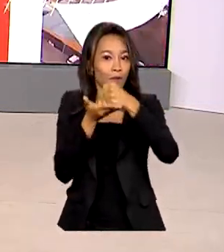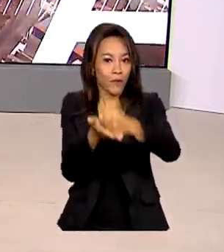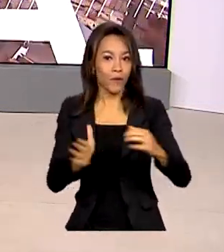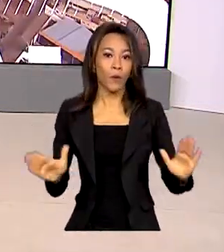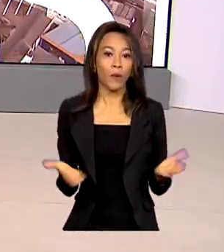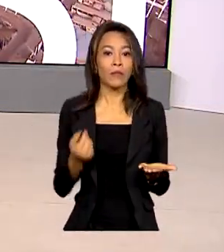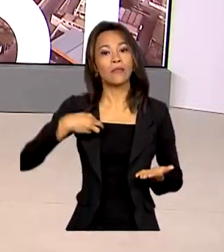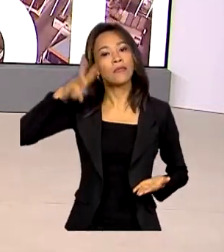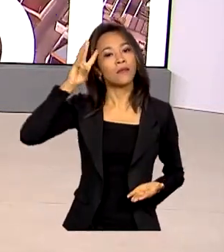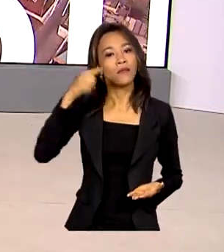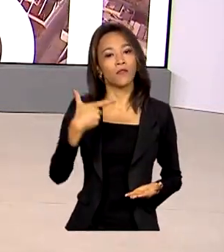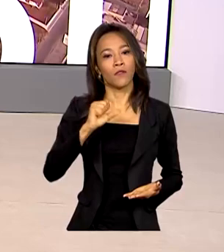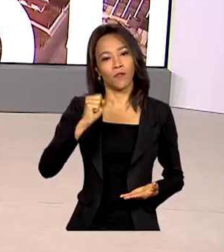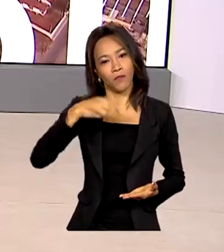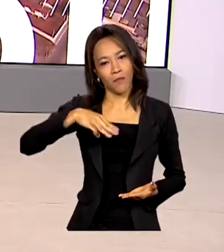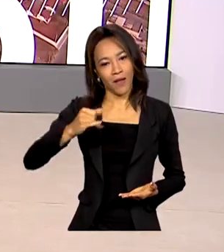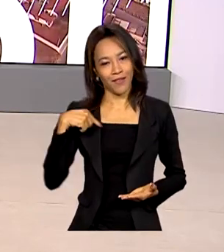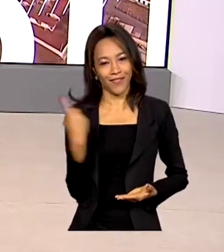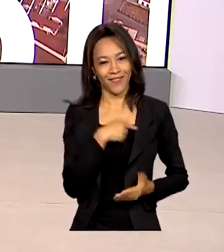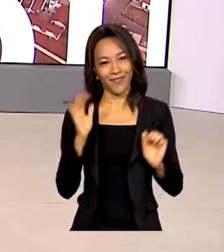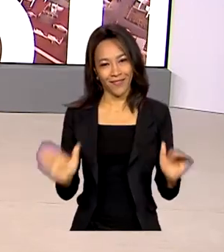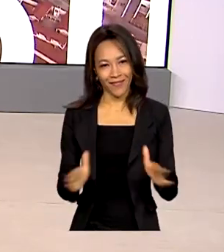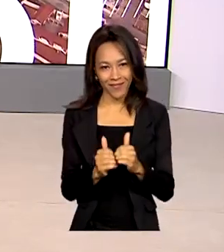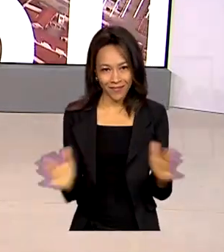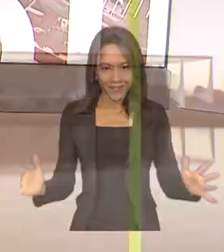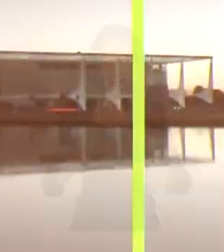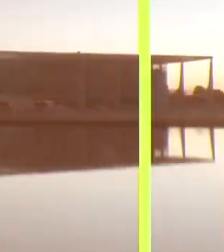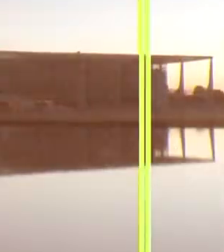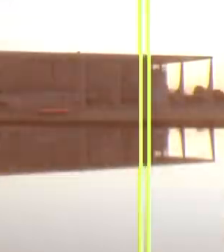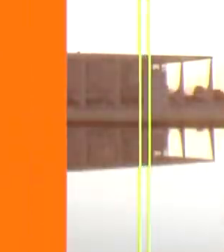-feira, 28 de março, o Brasil em Dia já está no ar.